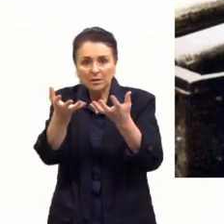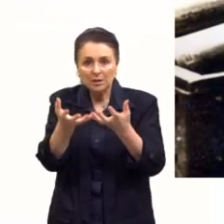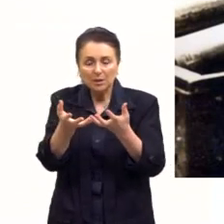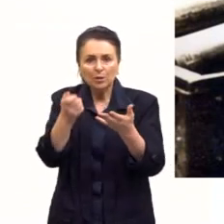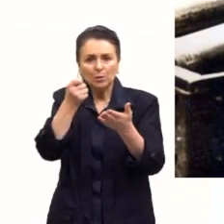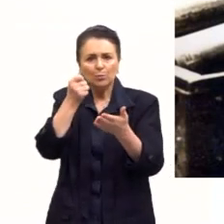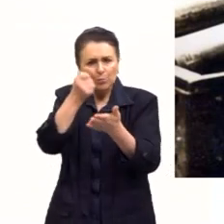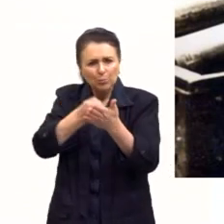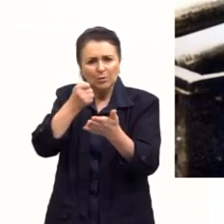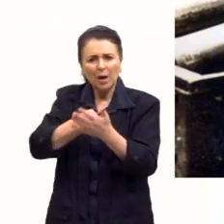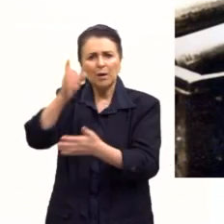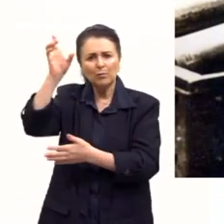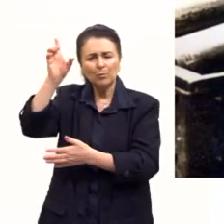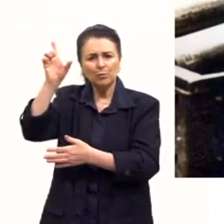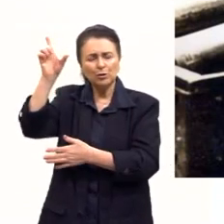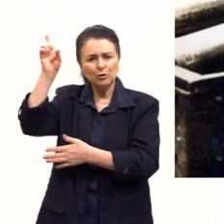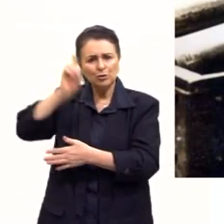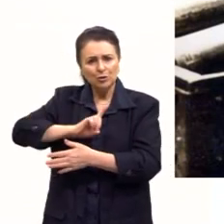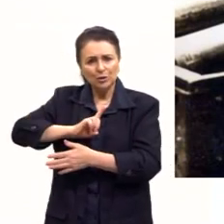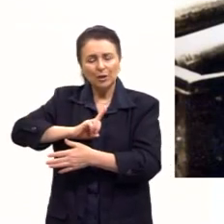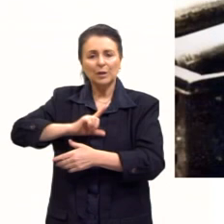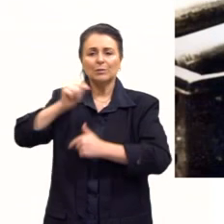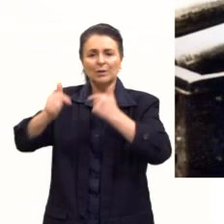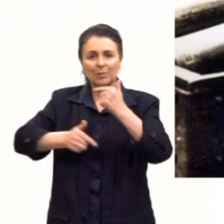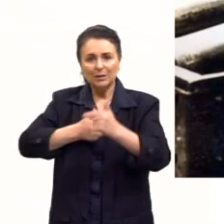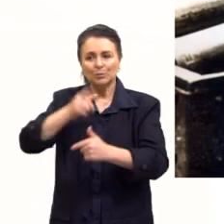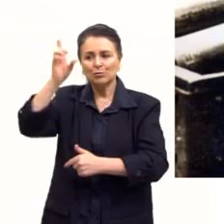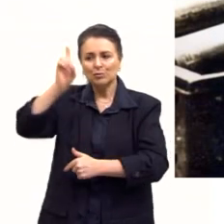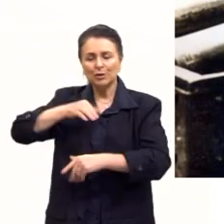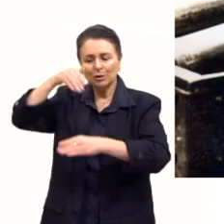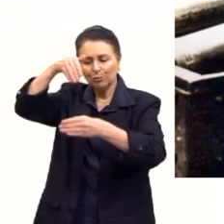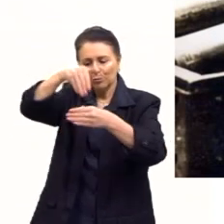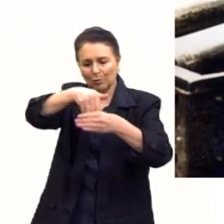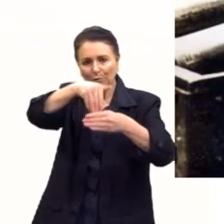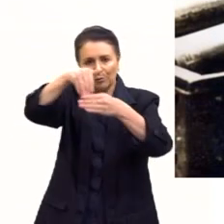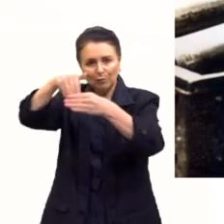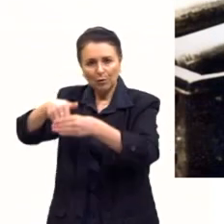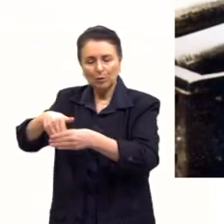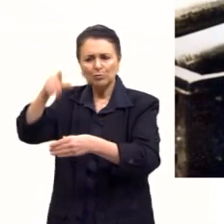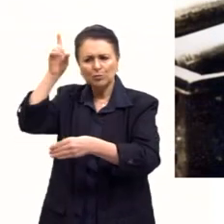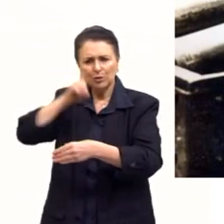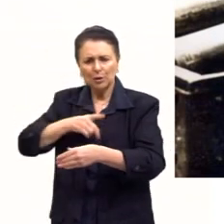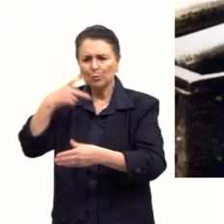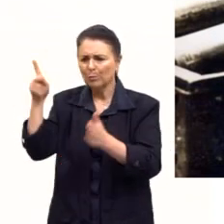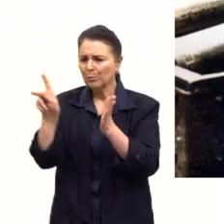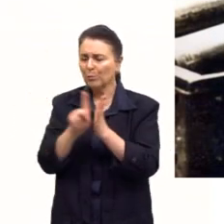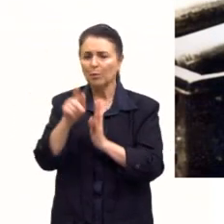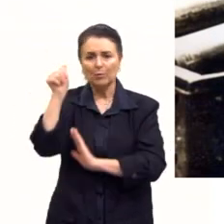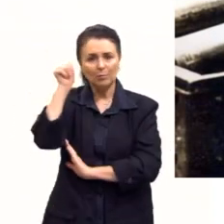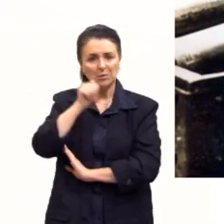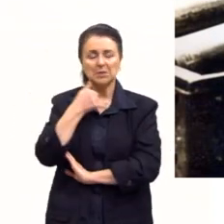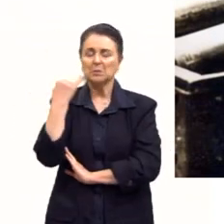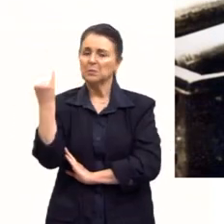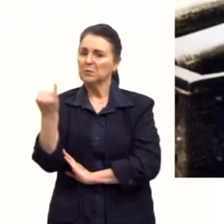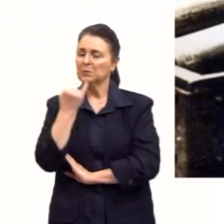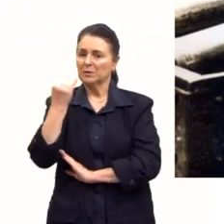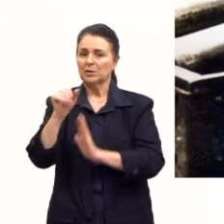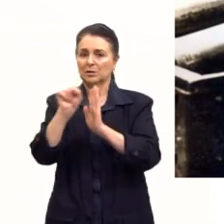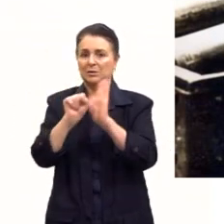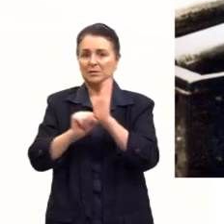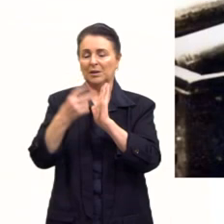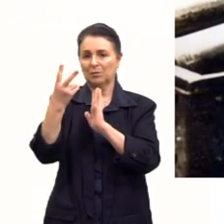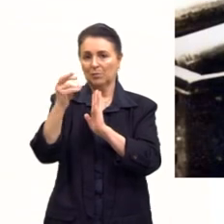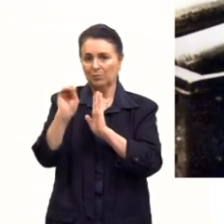direitos trabalhistas, direito ao voto, direitos para as mulheres. Muito importante. E aí, no século XX,